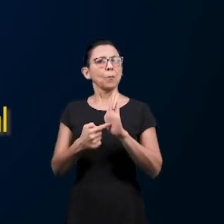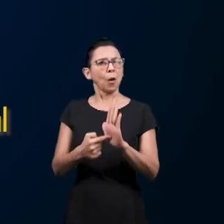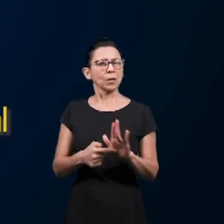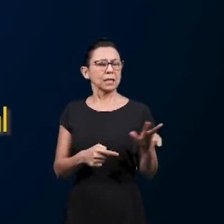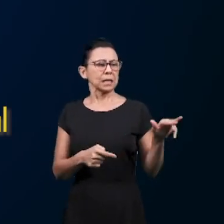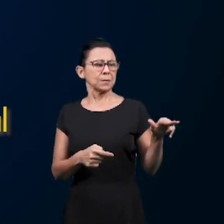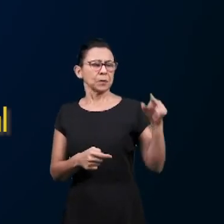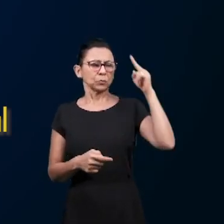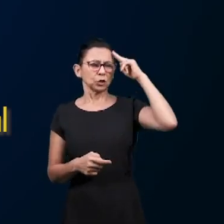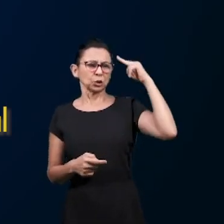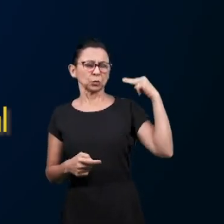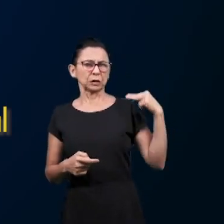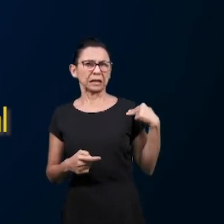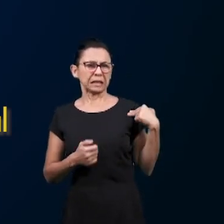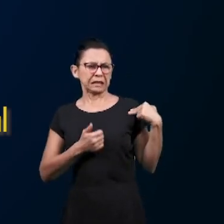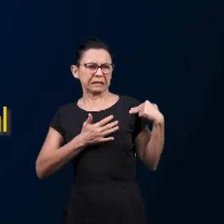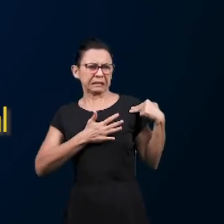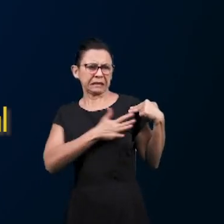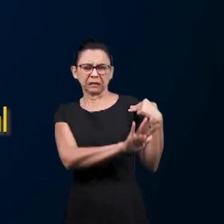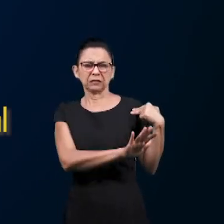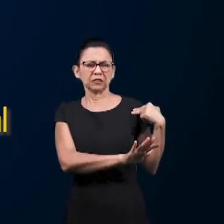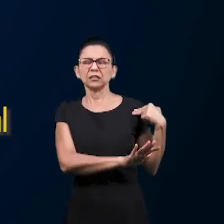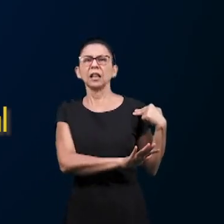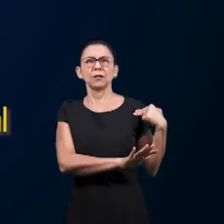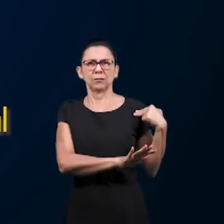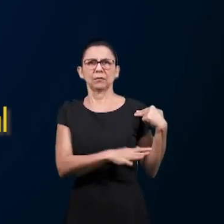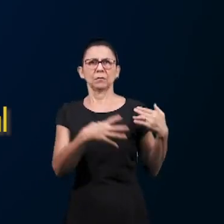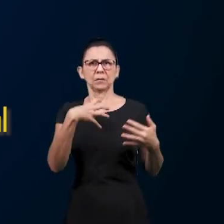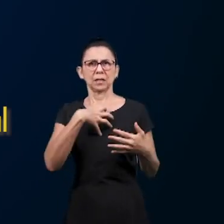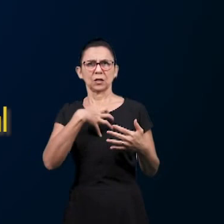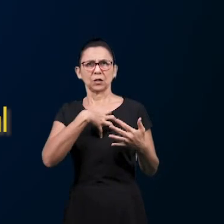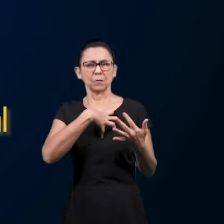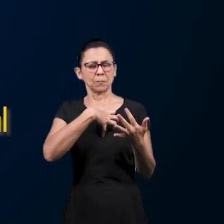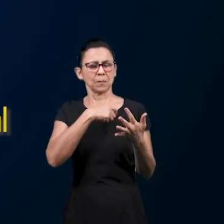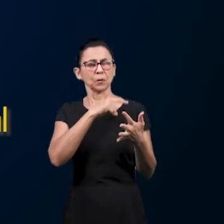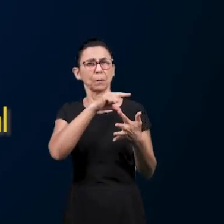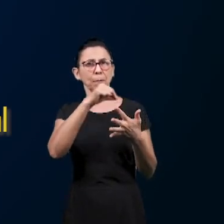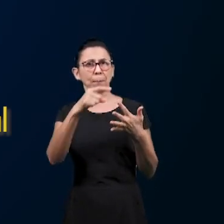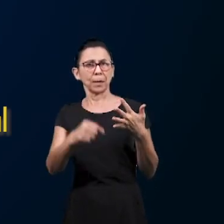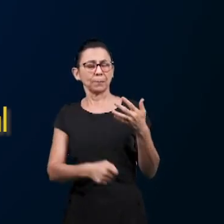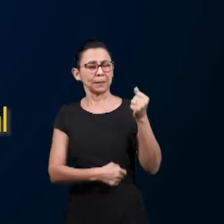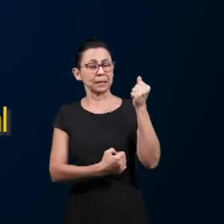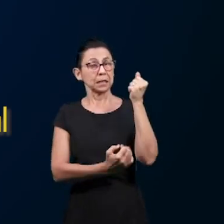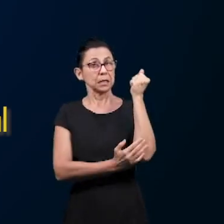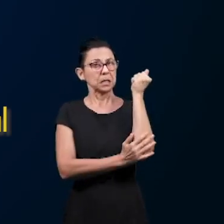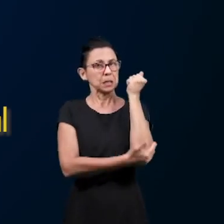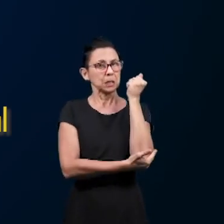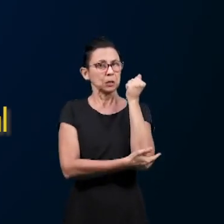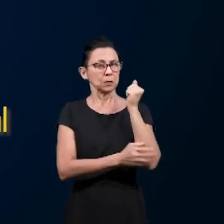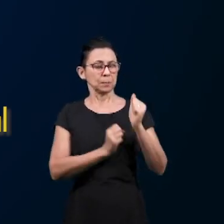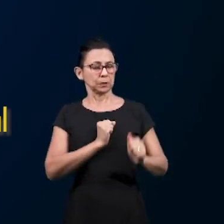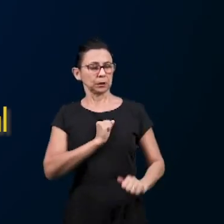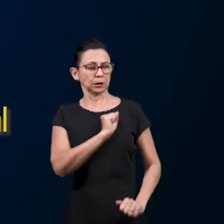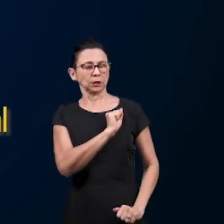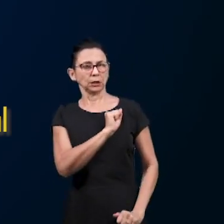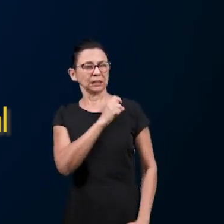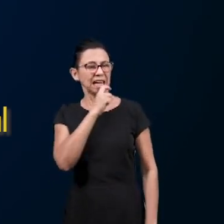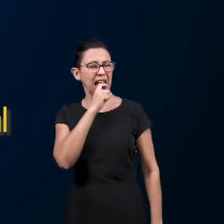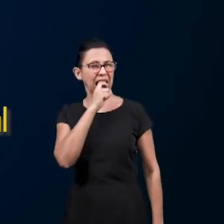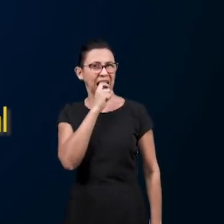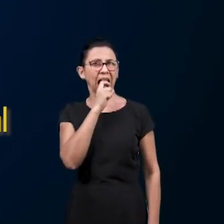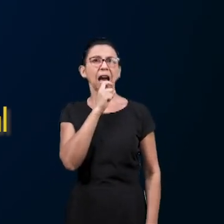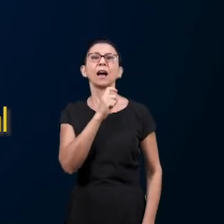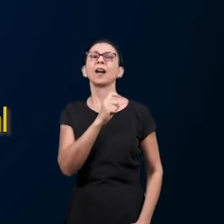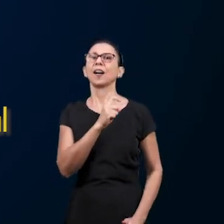que os irmãos de José tinham contra ele. Podemos citar o sentimento de ciúme, ódio